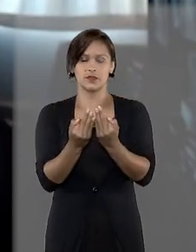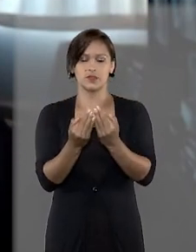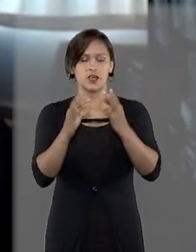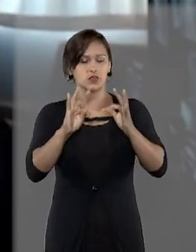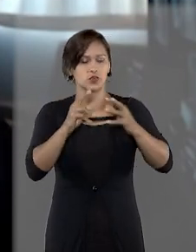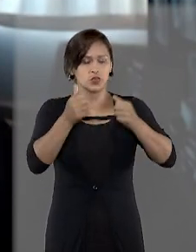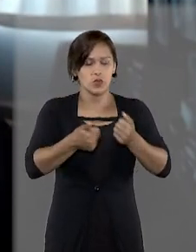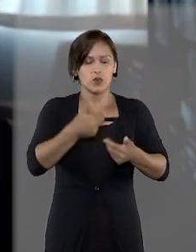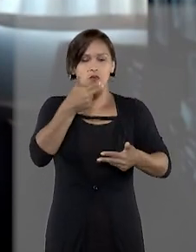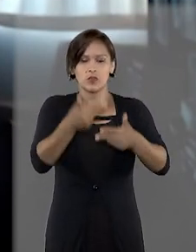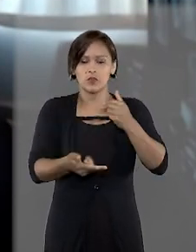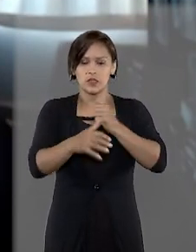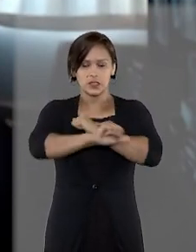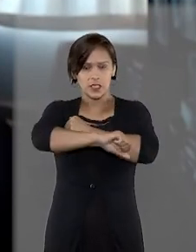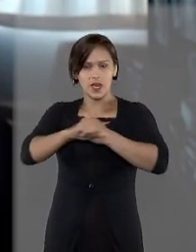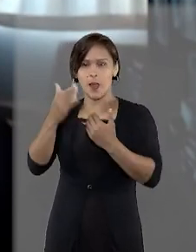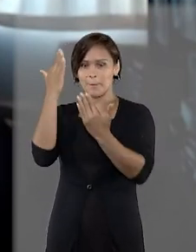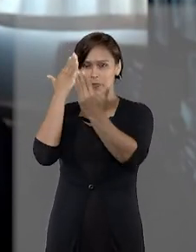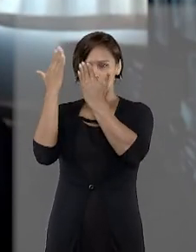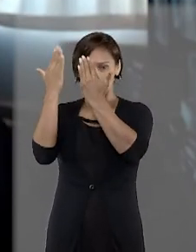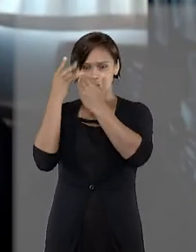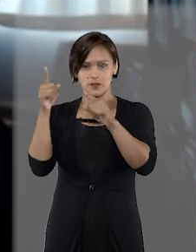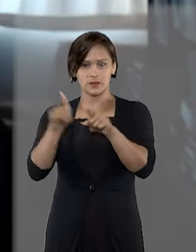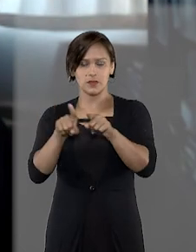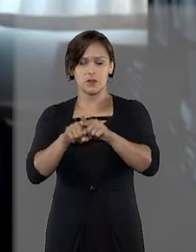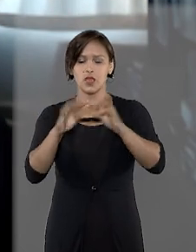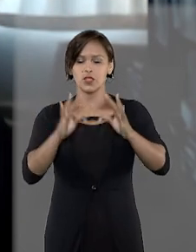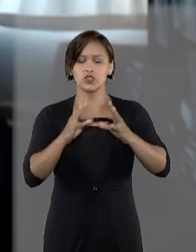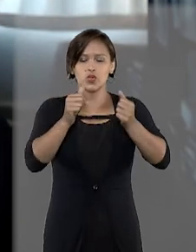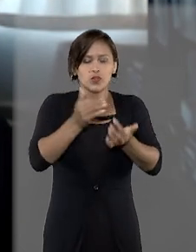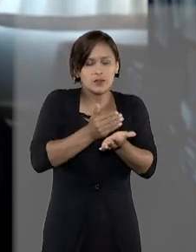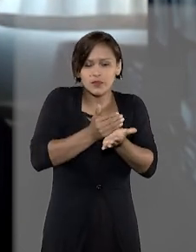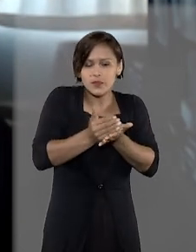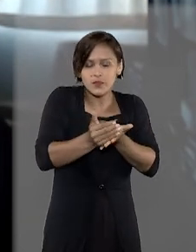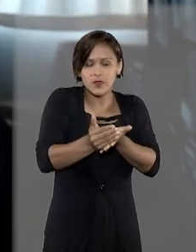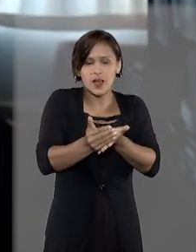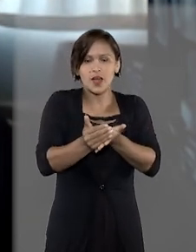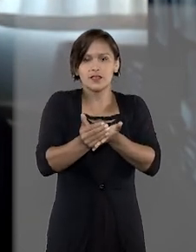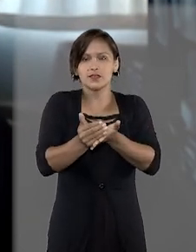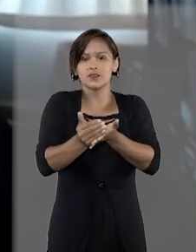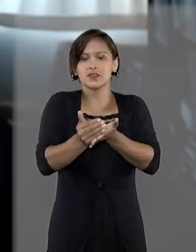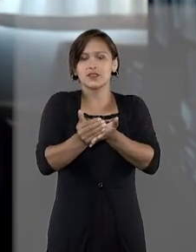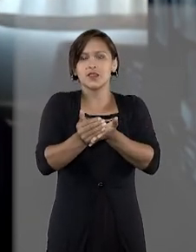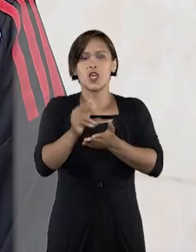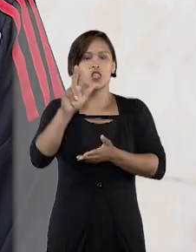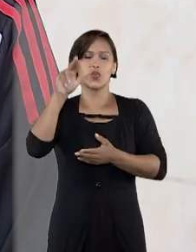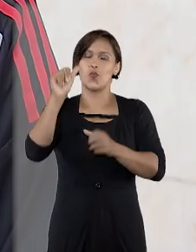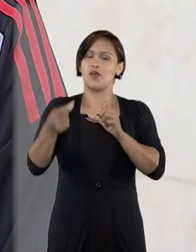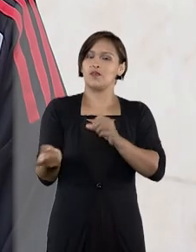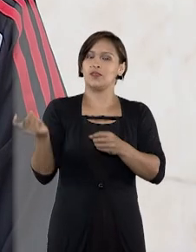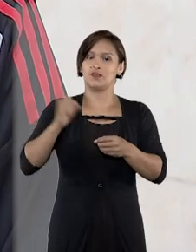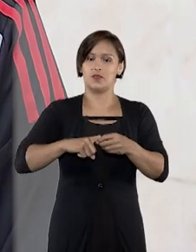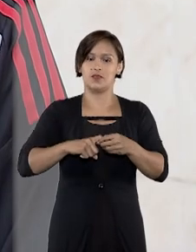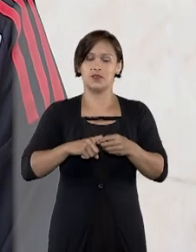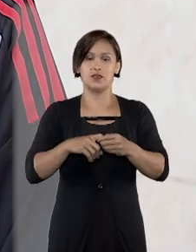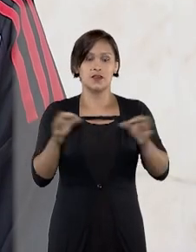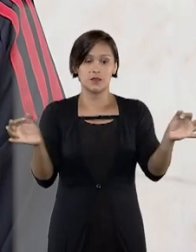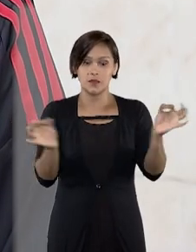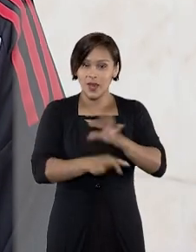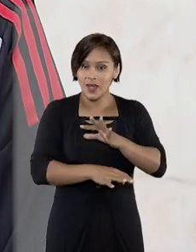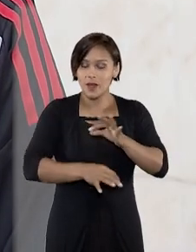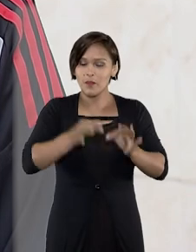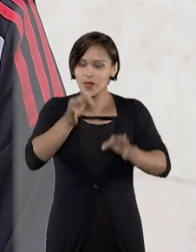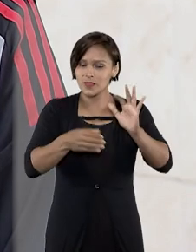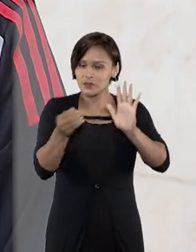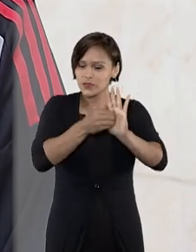os danos materiais, psíquicos, né? Enfim, toda uma série de consequências são irreversíveis. Para acabar esse tipo de